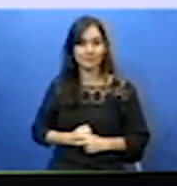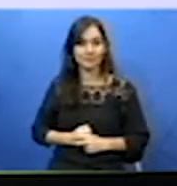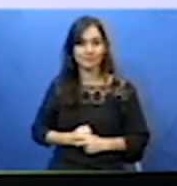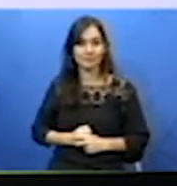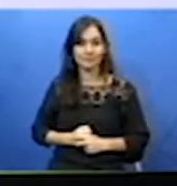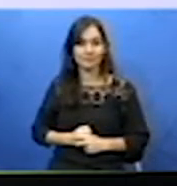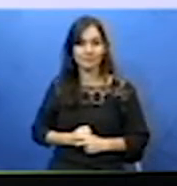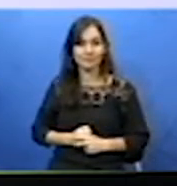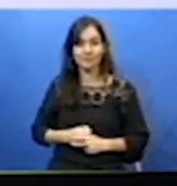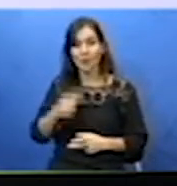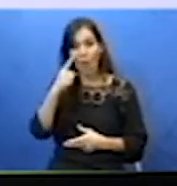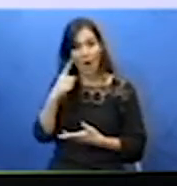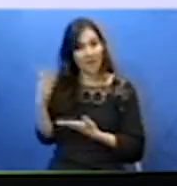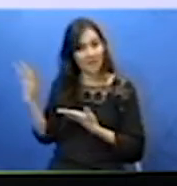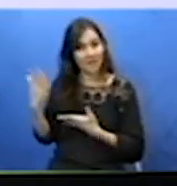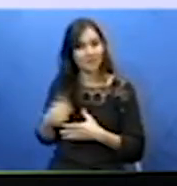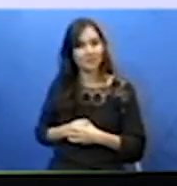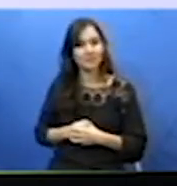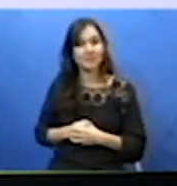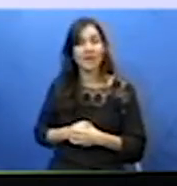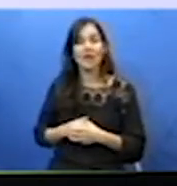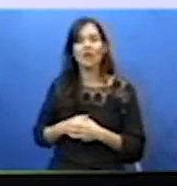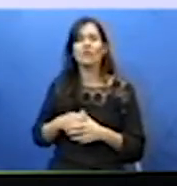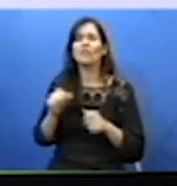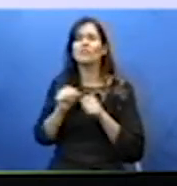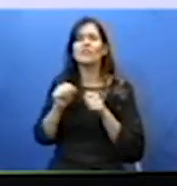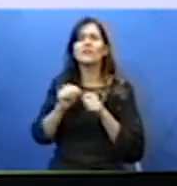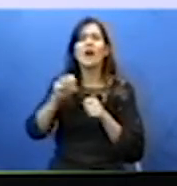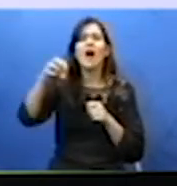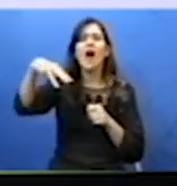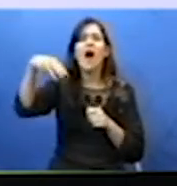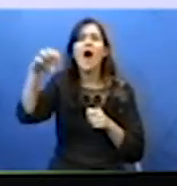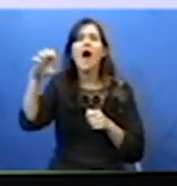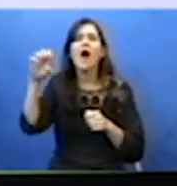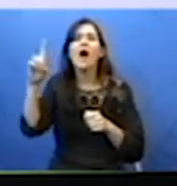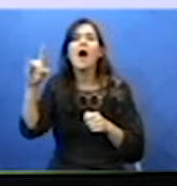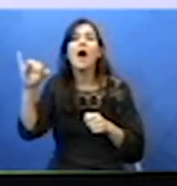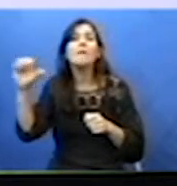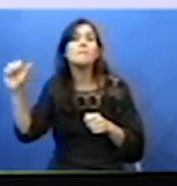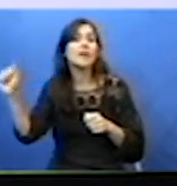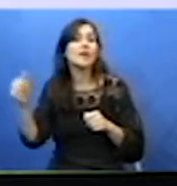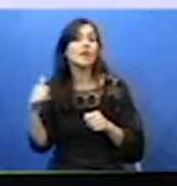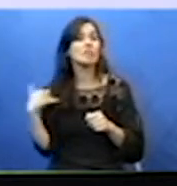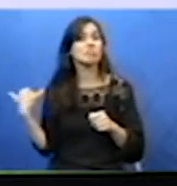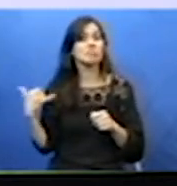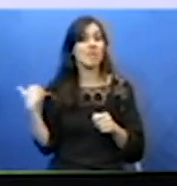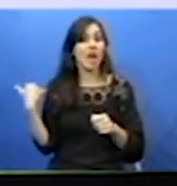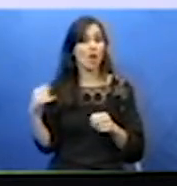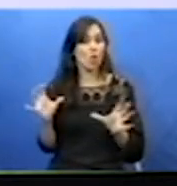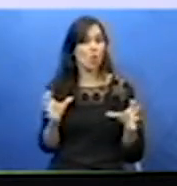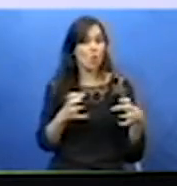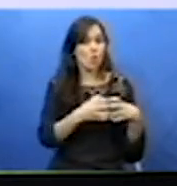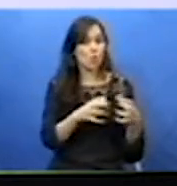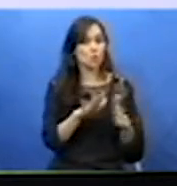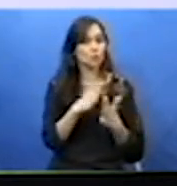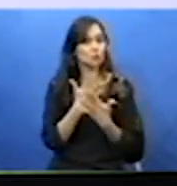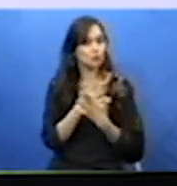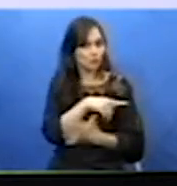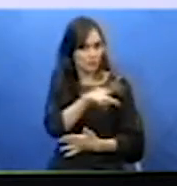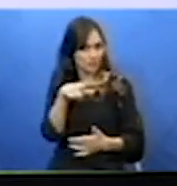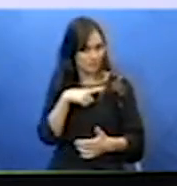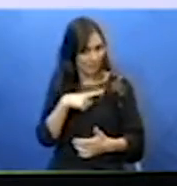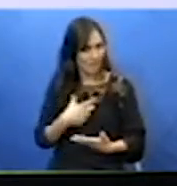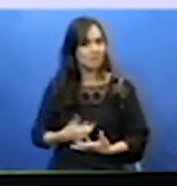Então, olha lá, determine a média de idade do seu grupo de estudo no qual você e seus colegas têm.